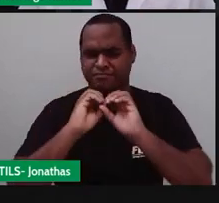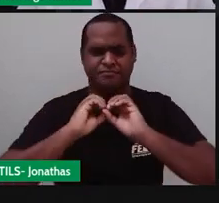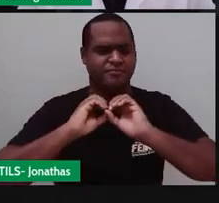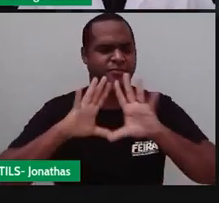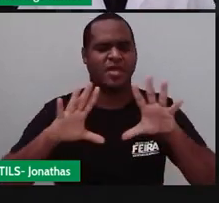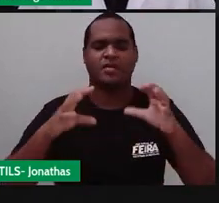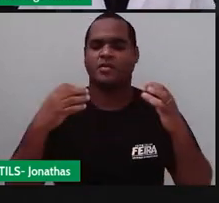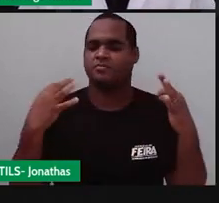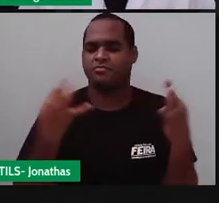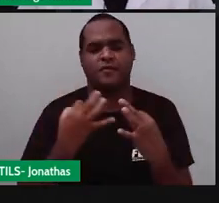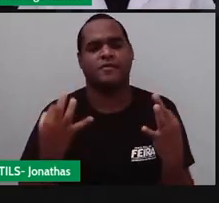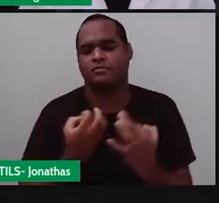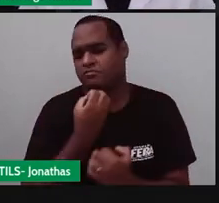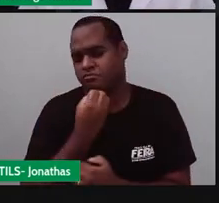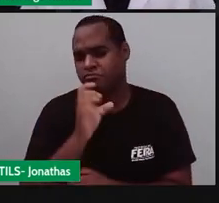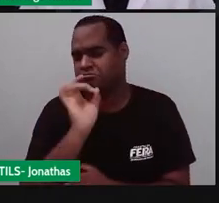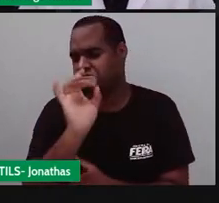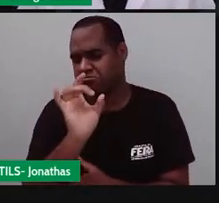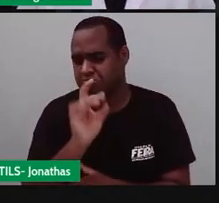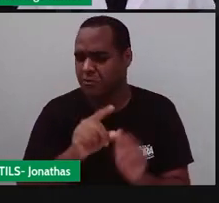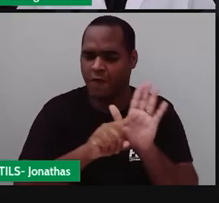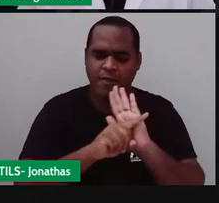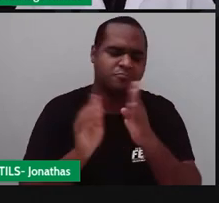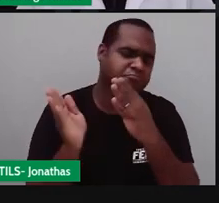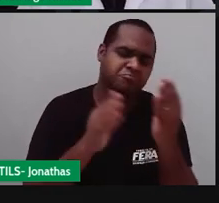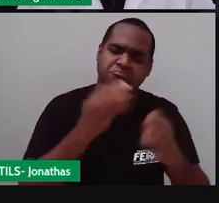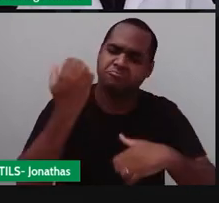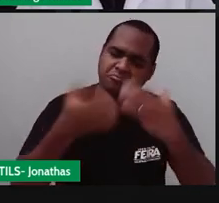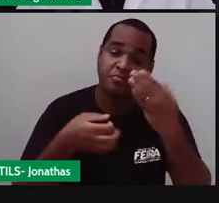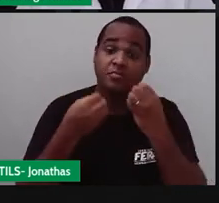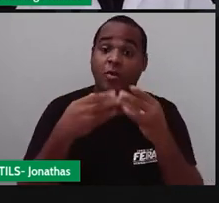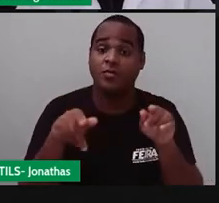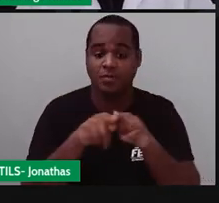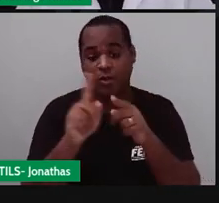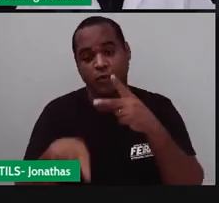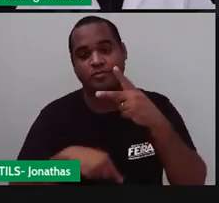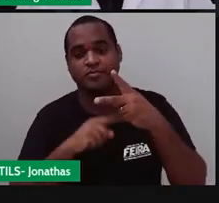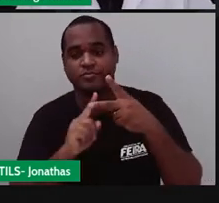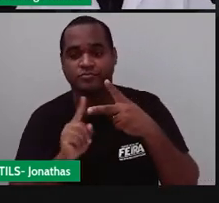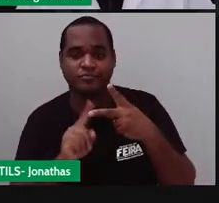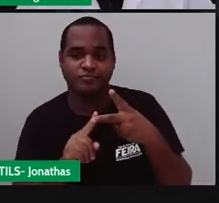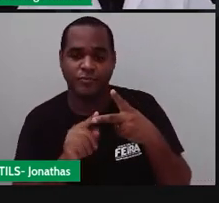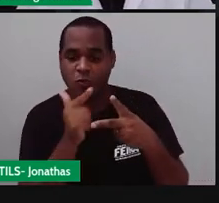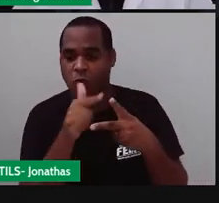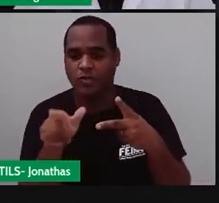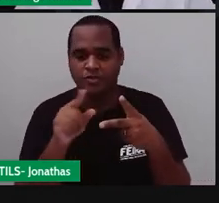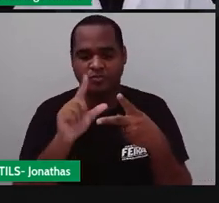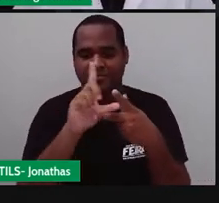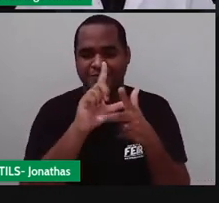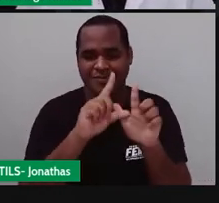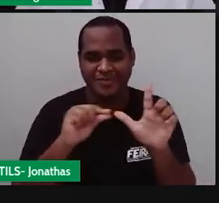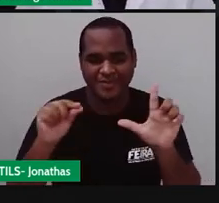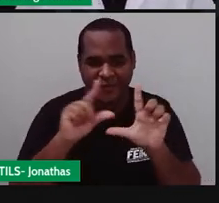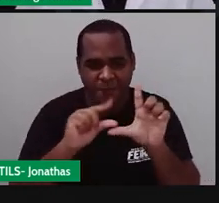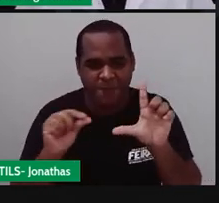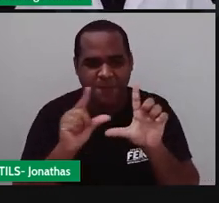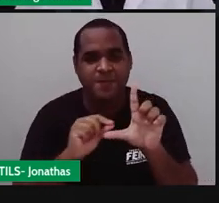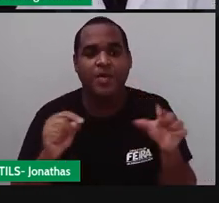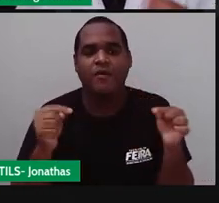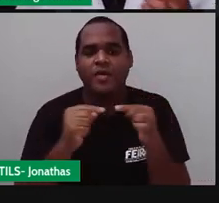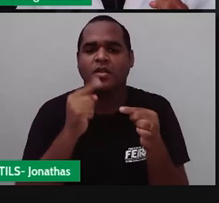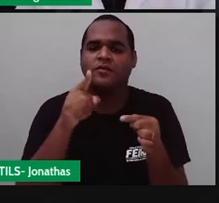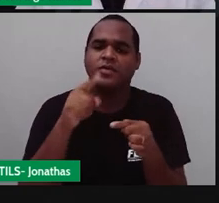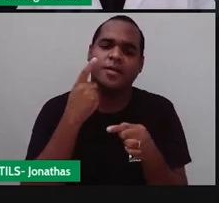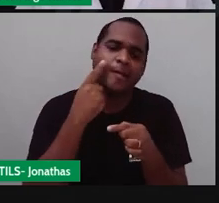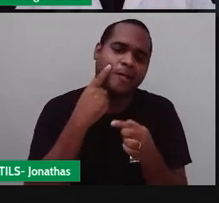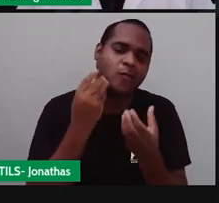bem bacana um vídeo massa né e também tem um outro link aqui que eu vou deixar para você que é um link aí para você